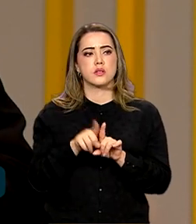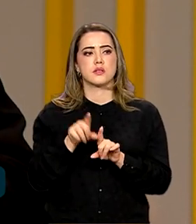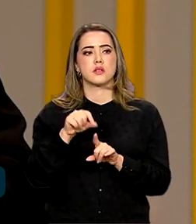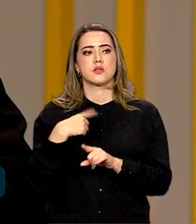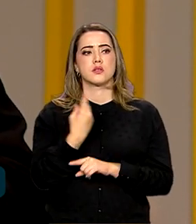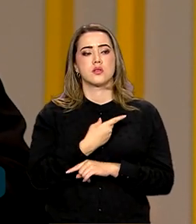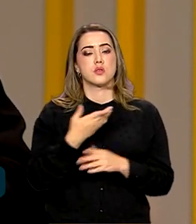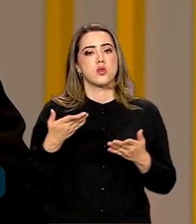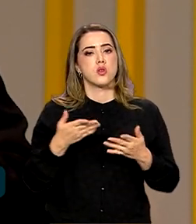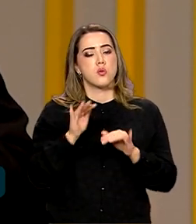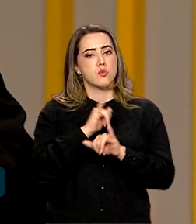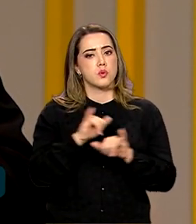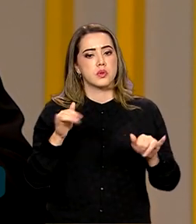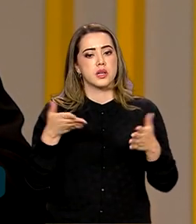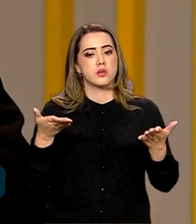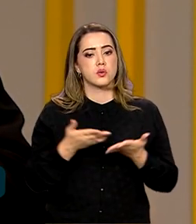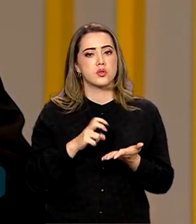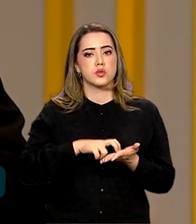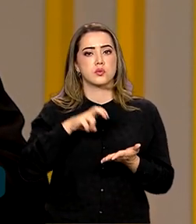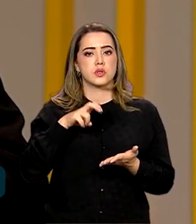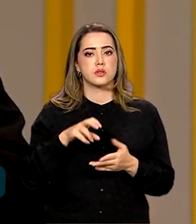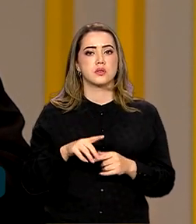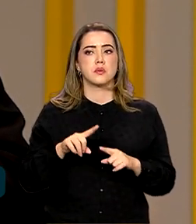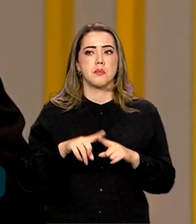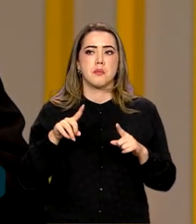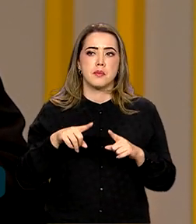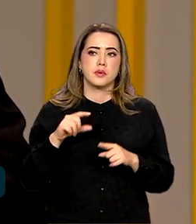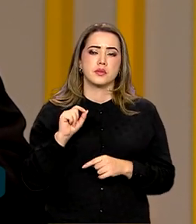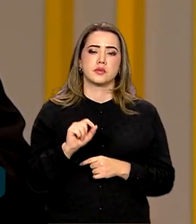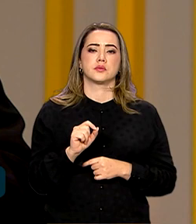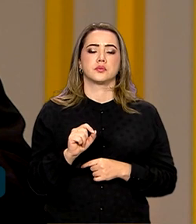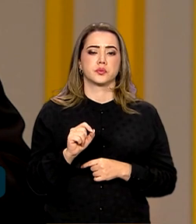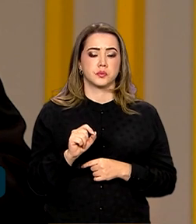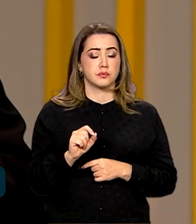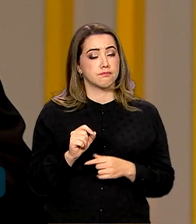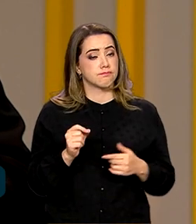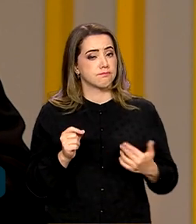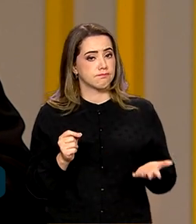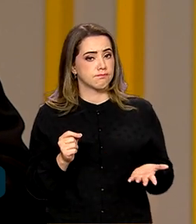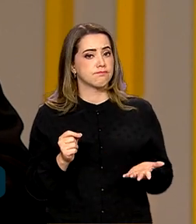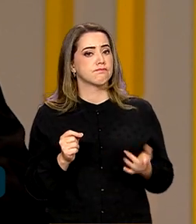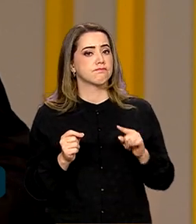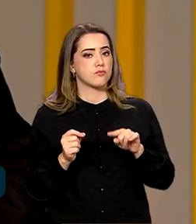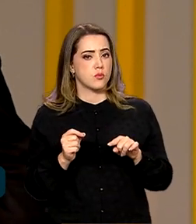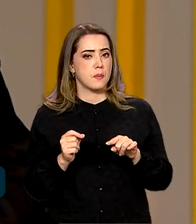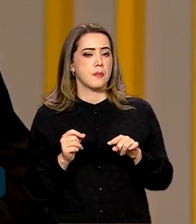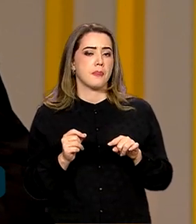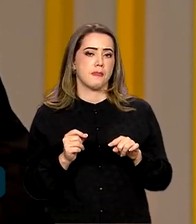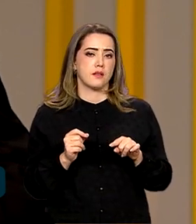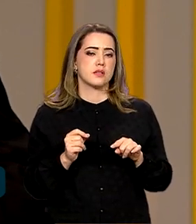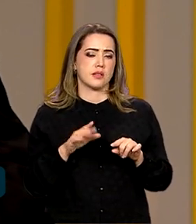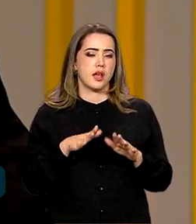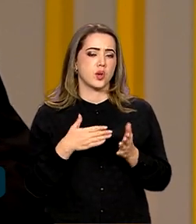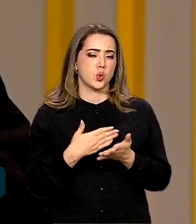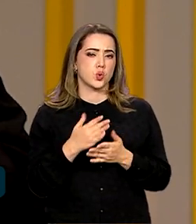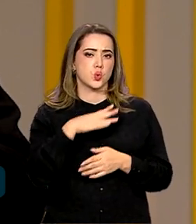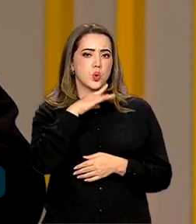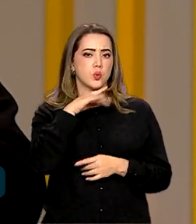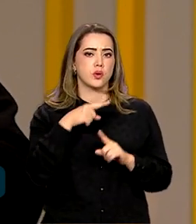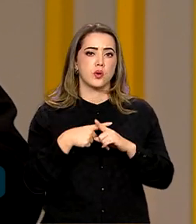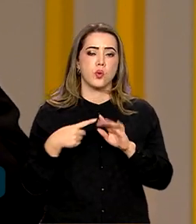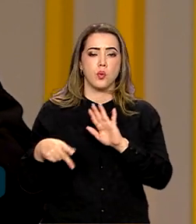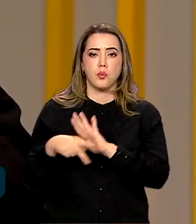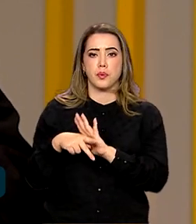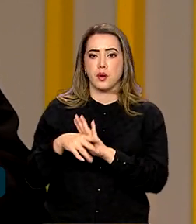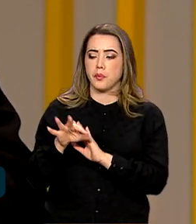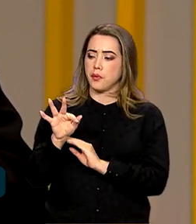pela manhã, mas que ainda é relativamente pessimista. próprio Fundo Monetário Internacional